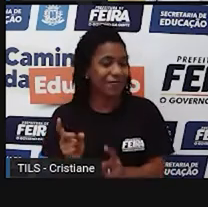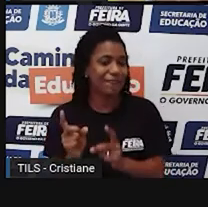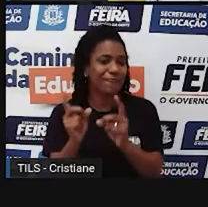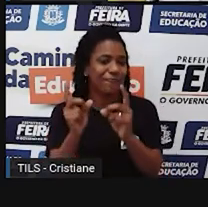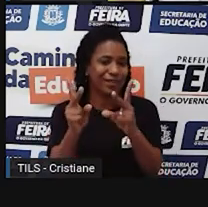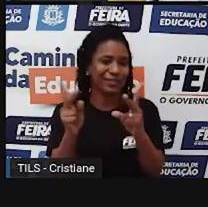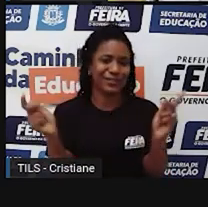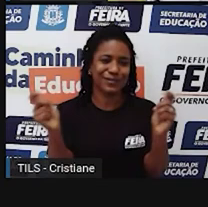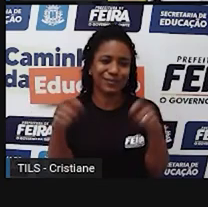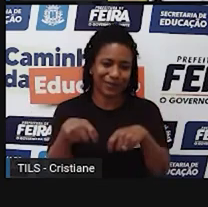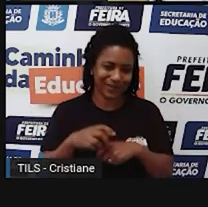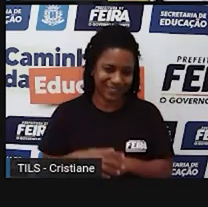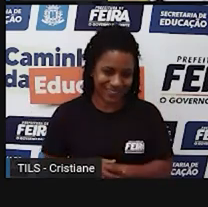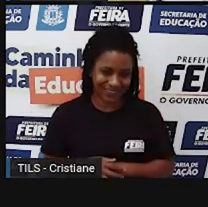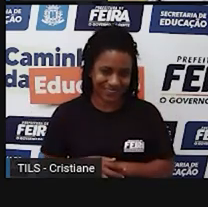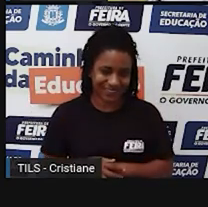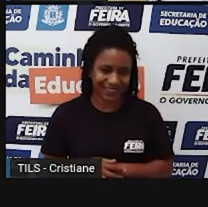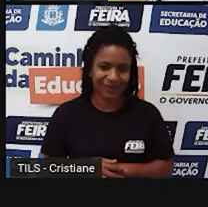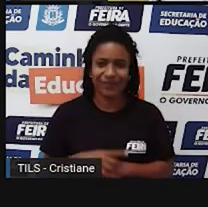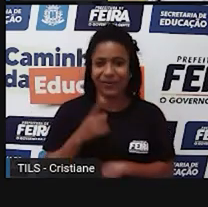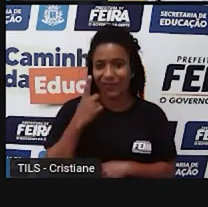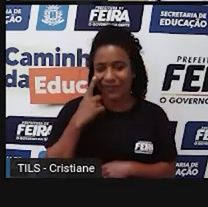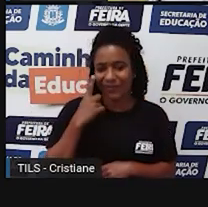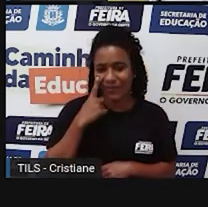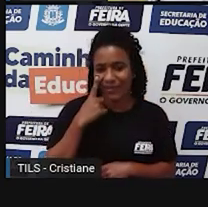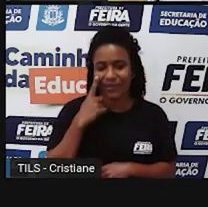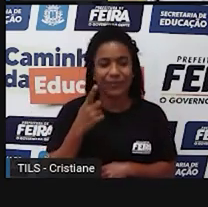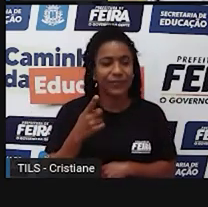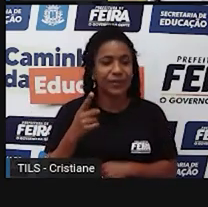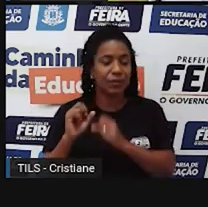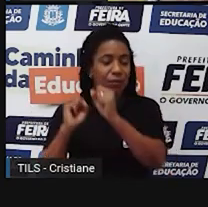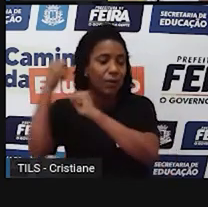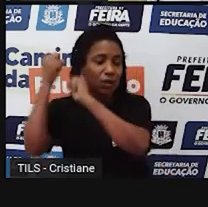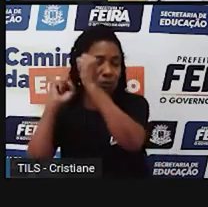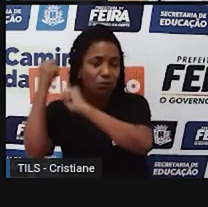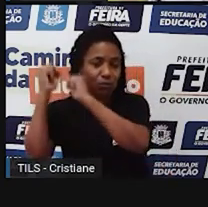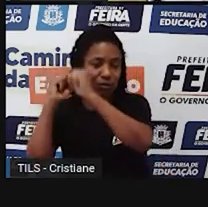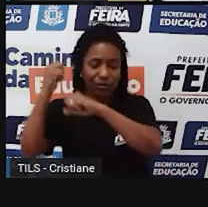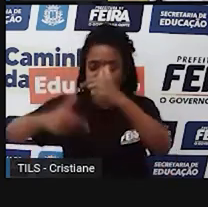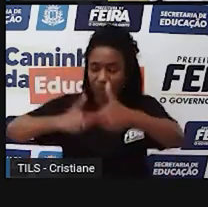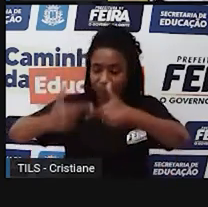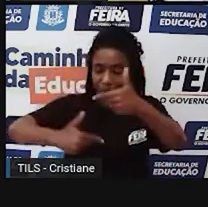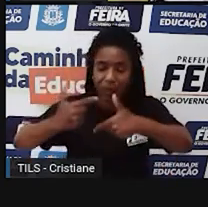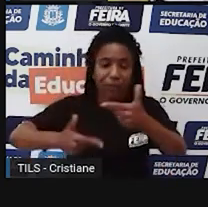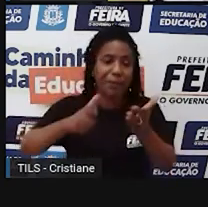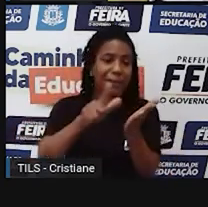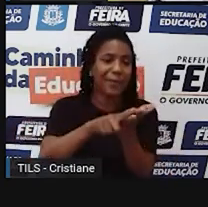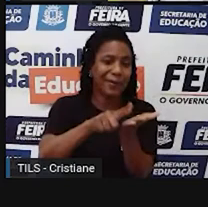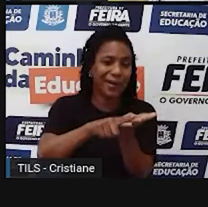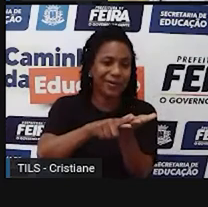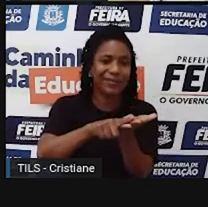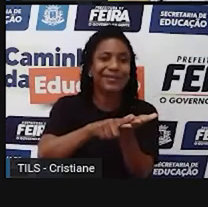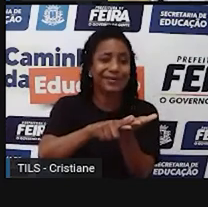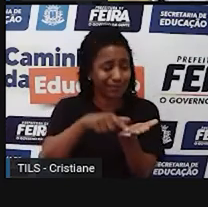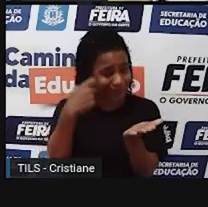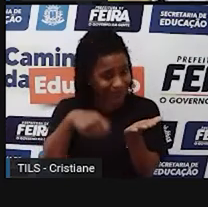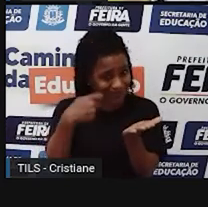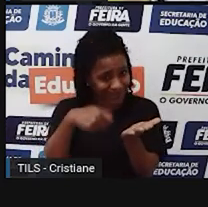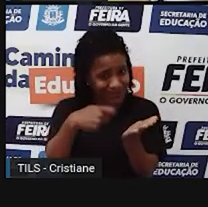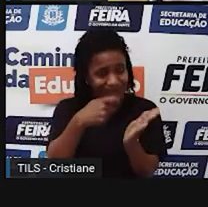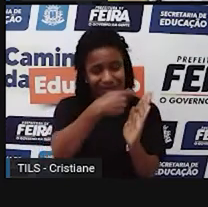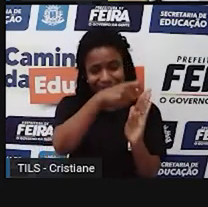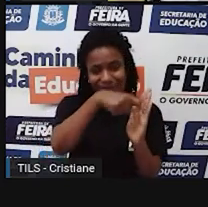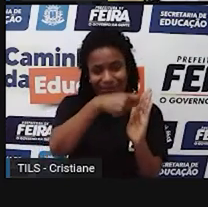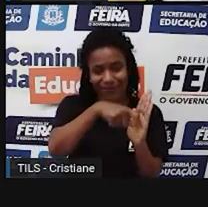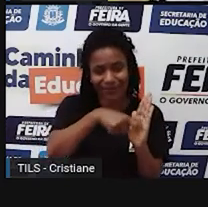também são feitas no setor tessiário. Então, é até para que uma indústria funcione. Eu preciso de uma folha de papel, por exemplo. É tipo aquela história